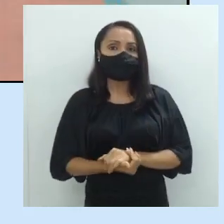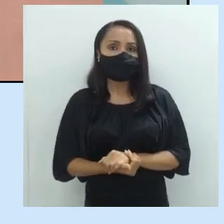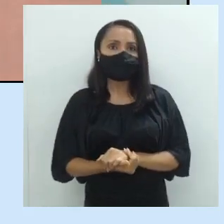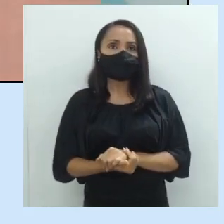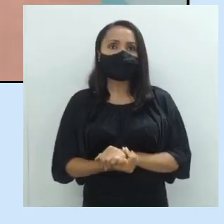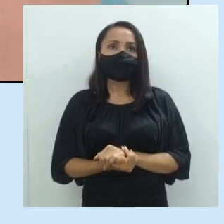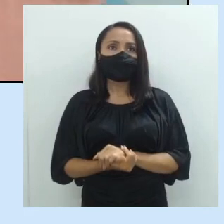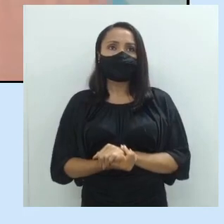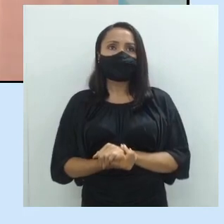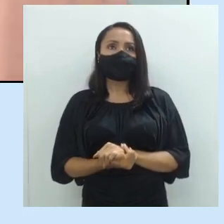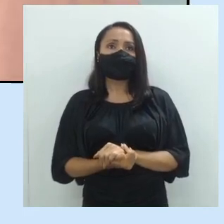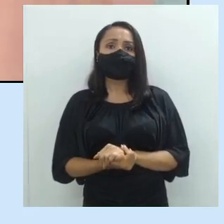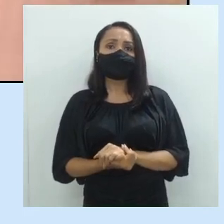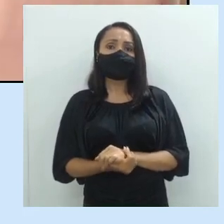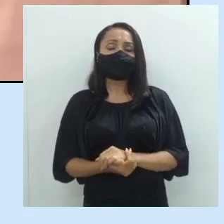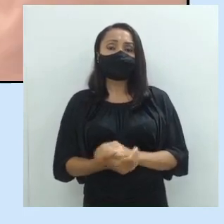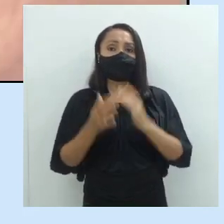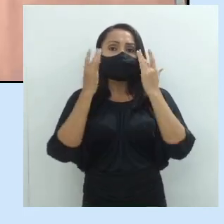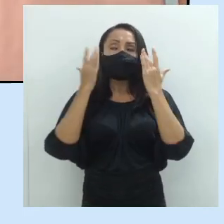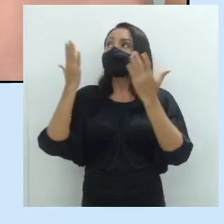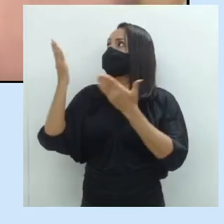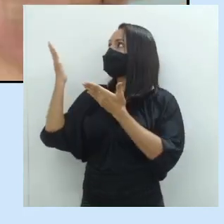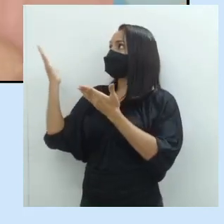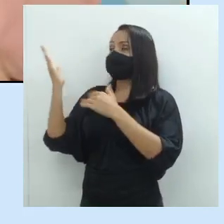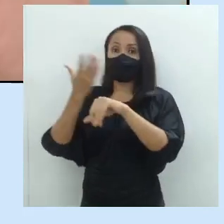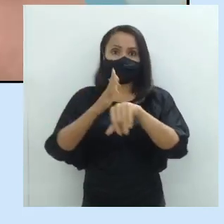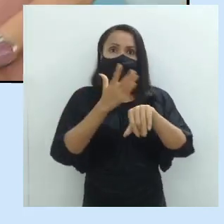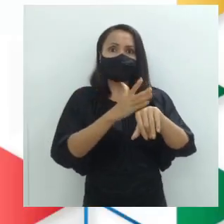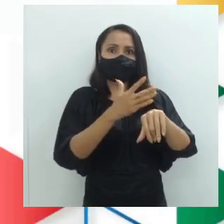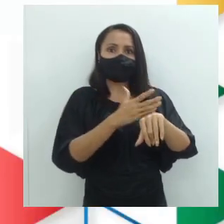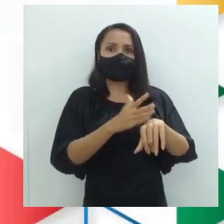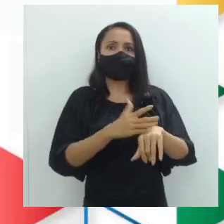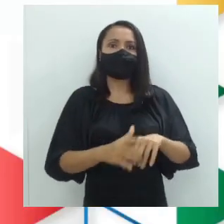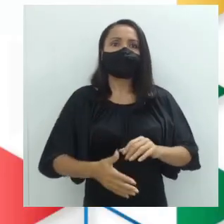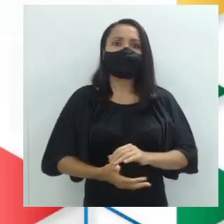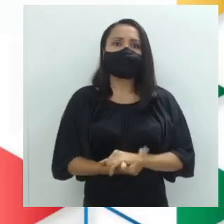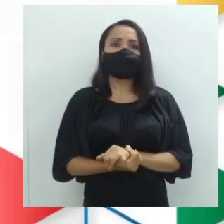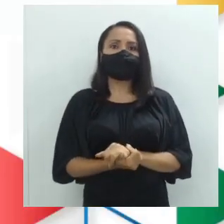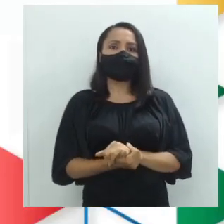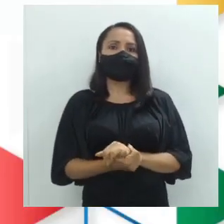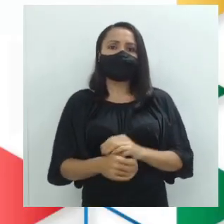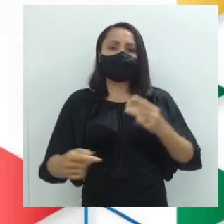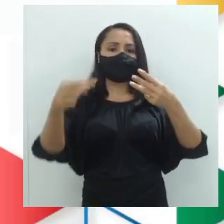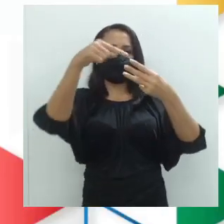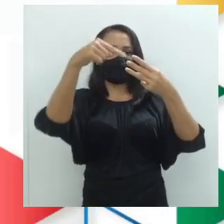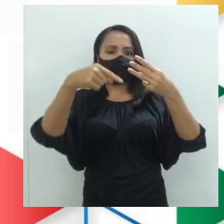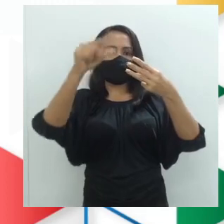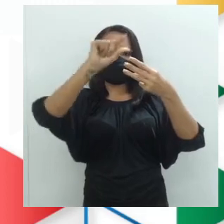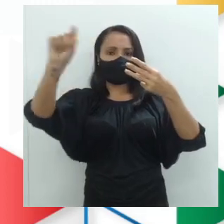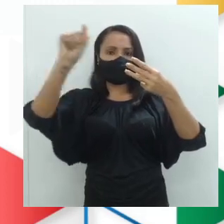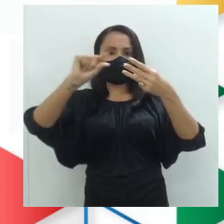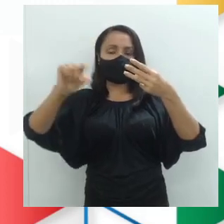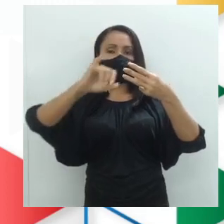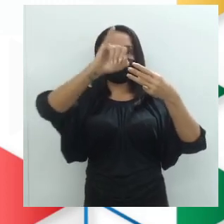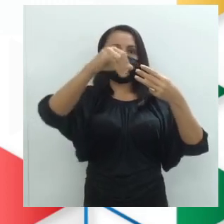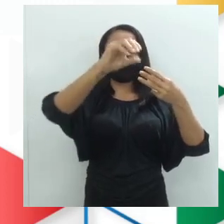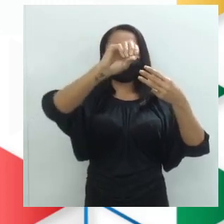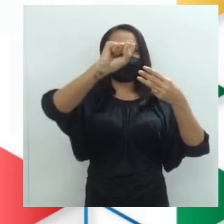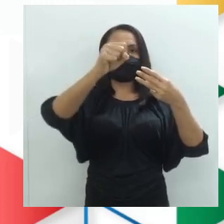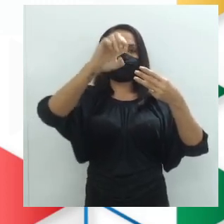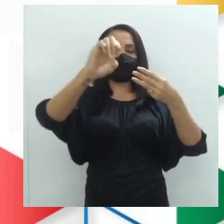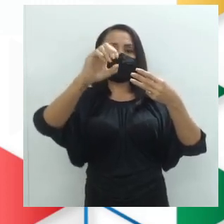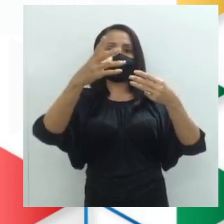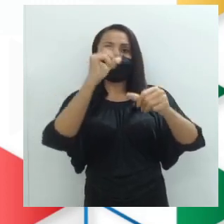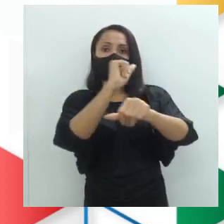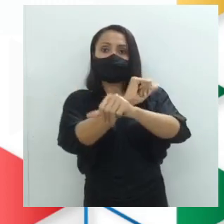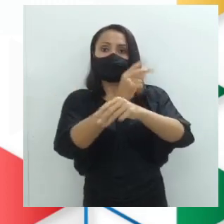do texto. Olhem só, um outro exercício. Olhando para a tela, trago três frases. José parou de